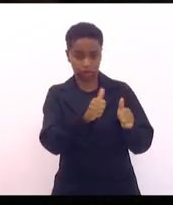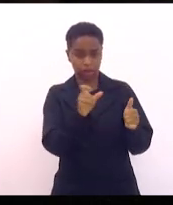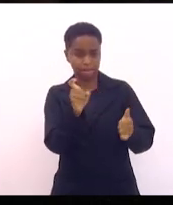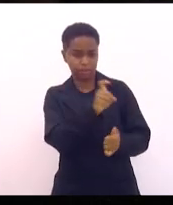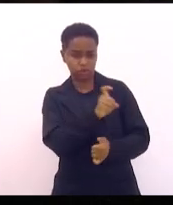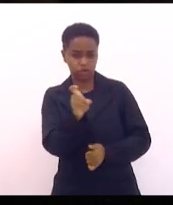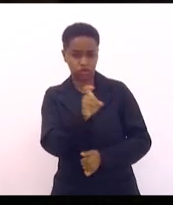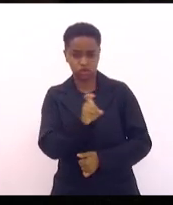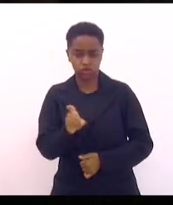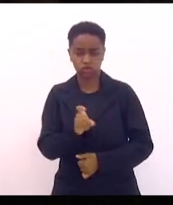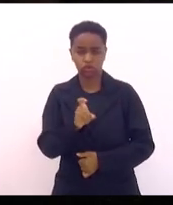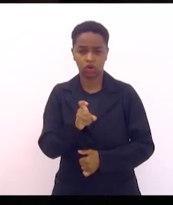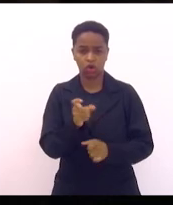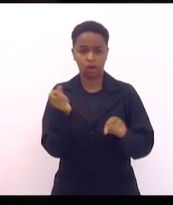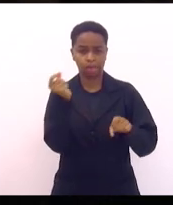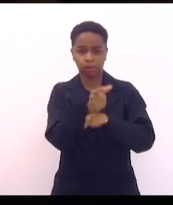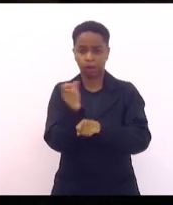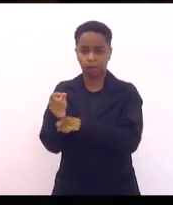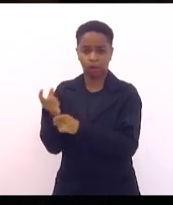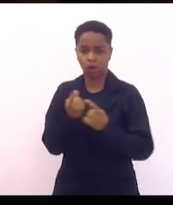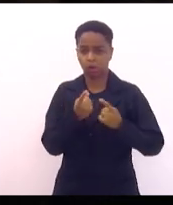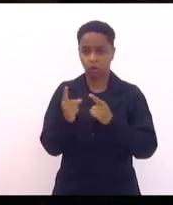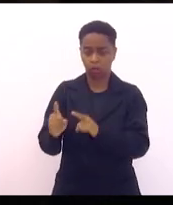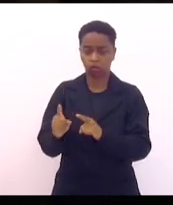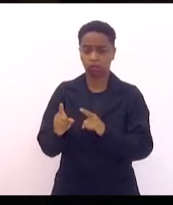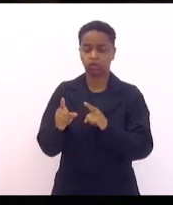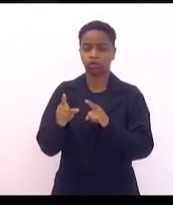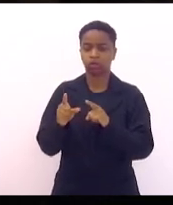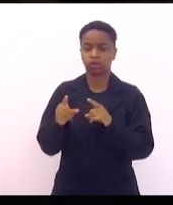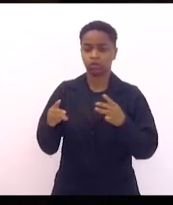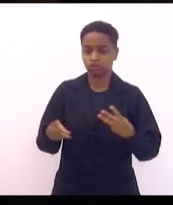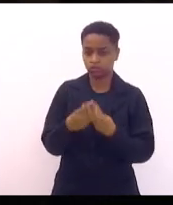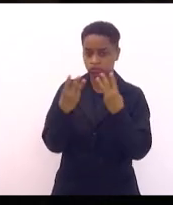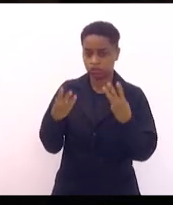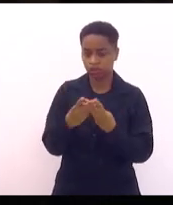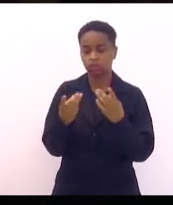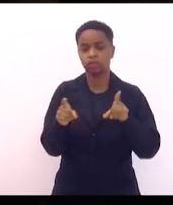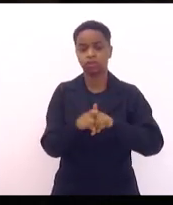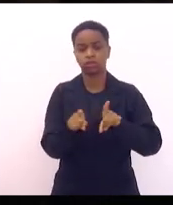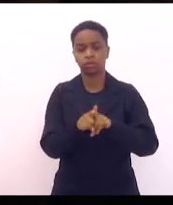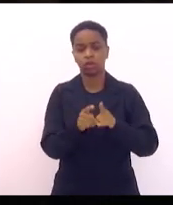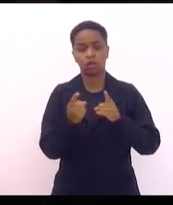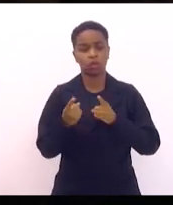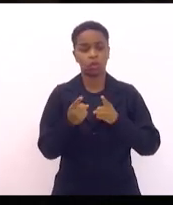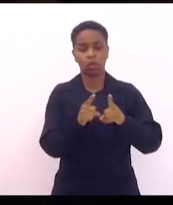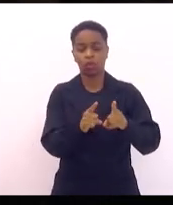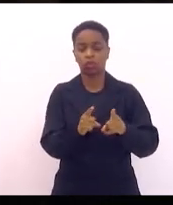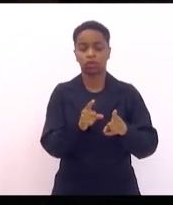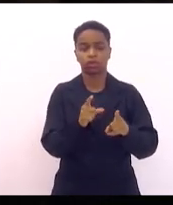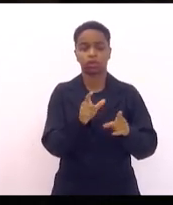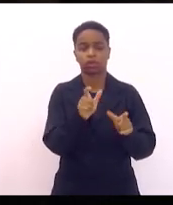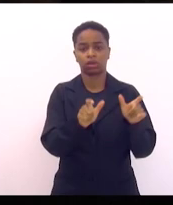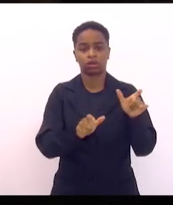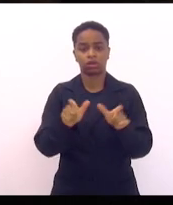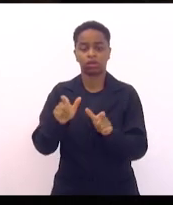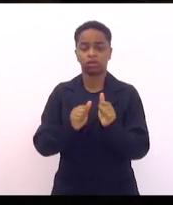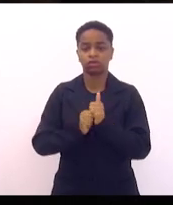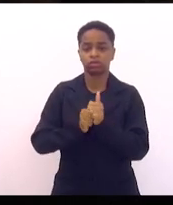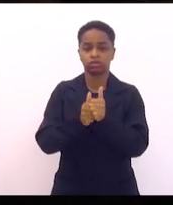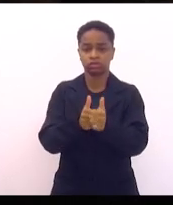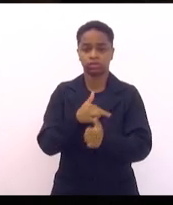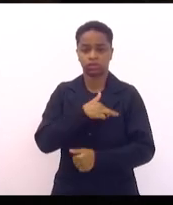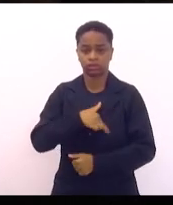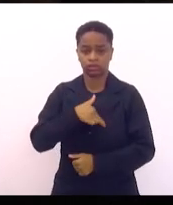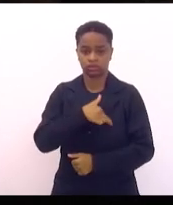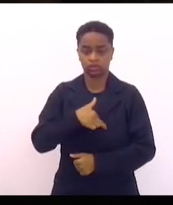aos judeus e ofensas aos seguidores das religiões